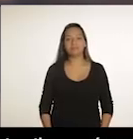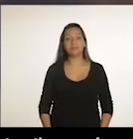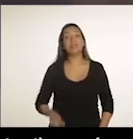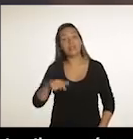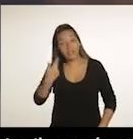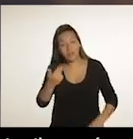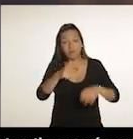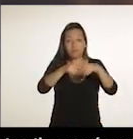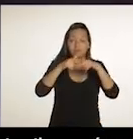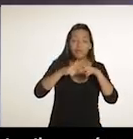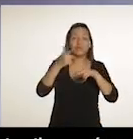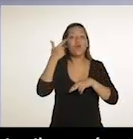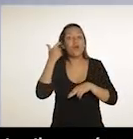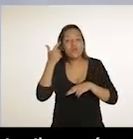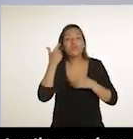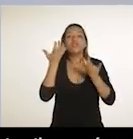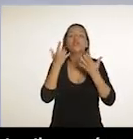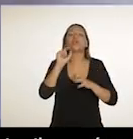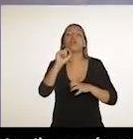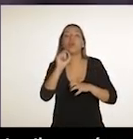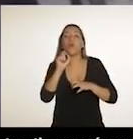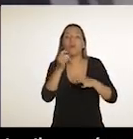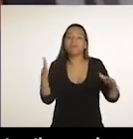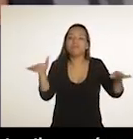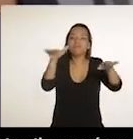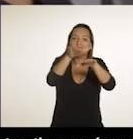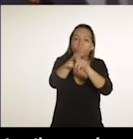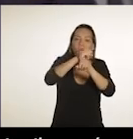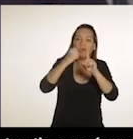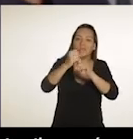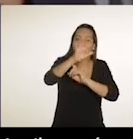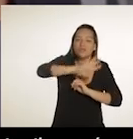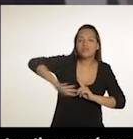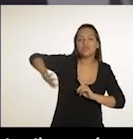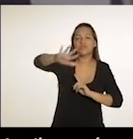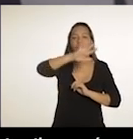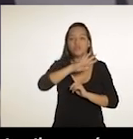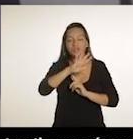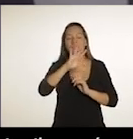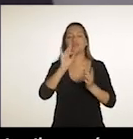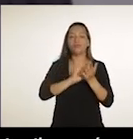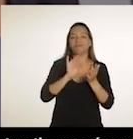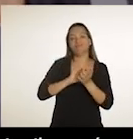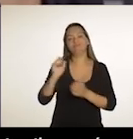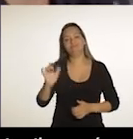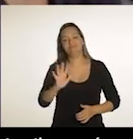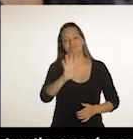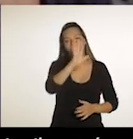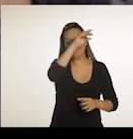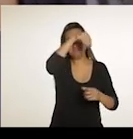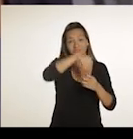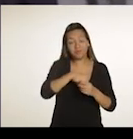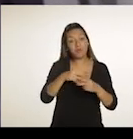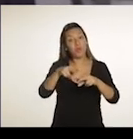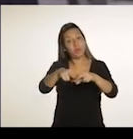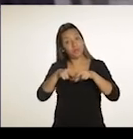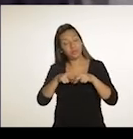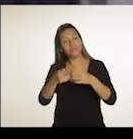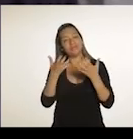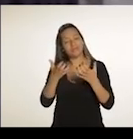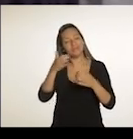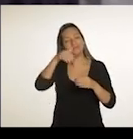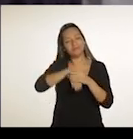É isso que o Freixo vai promover, vai promover a inclusão social de fato da favela, aquilo que é preciso. Por isso que eu